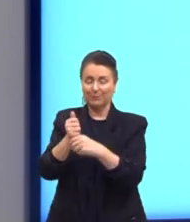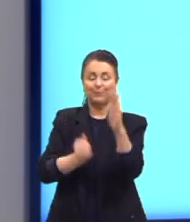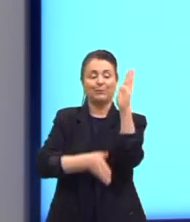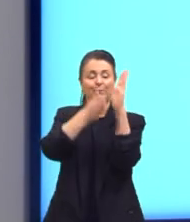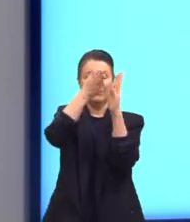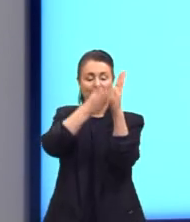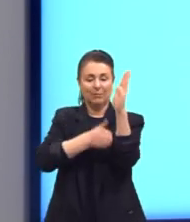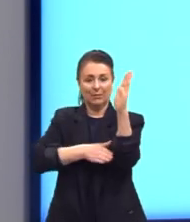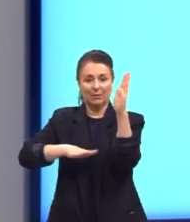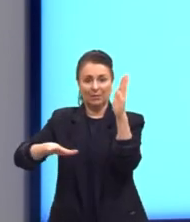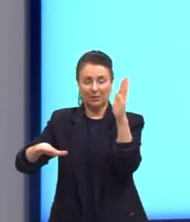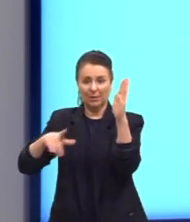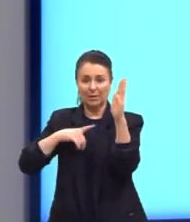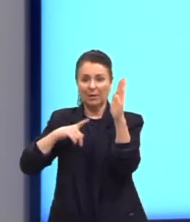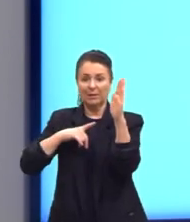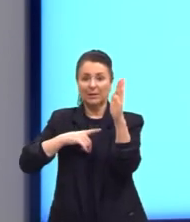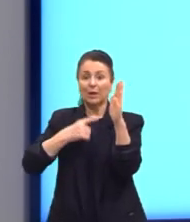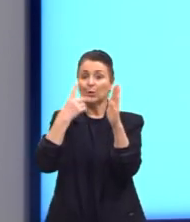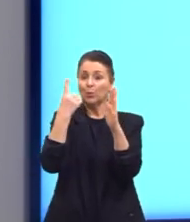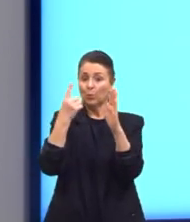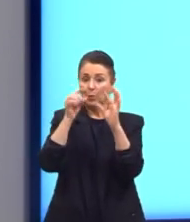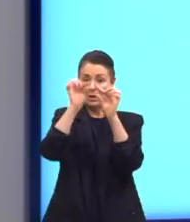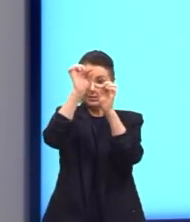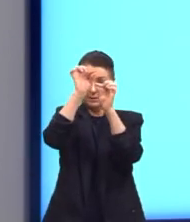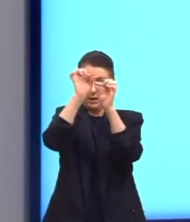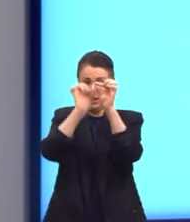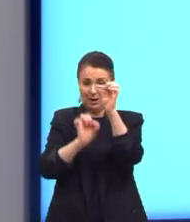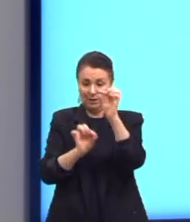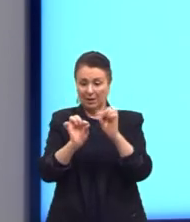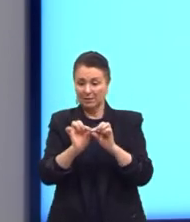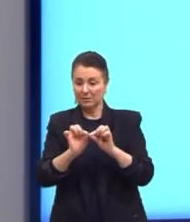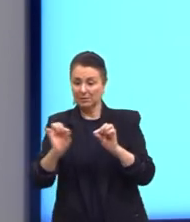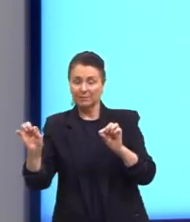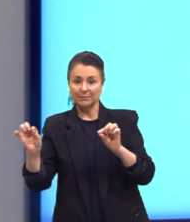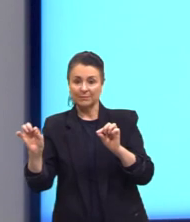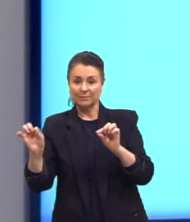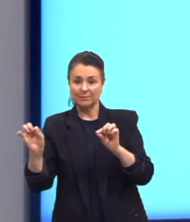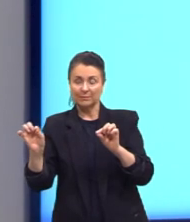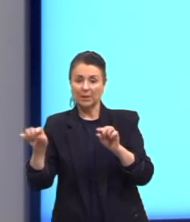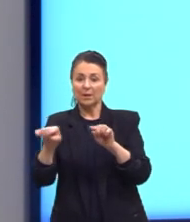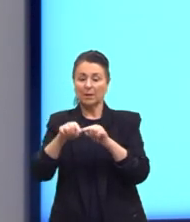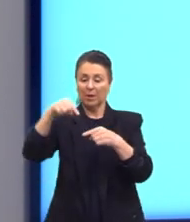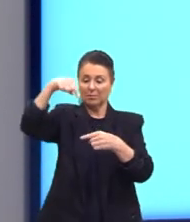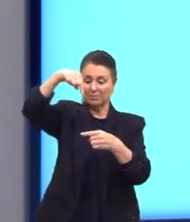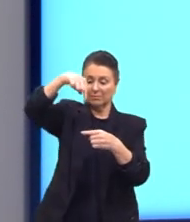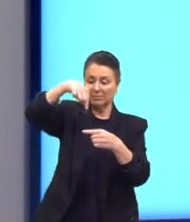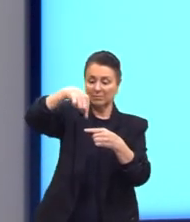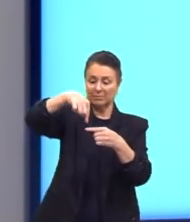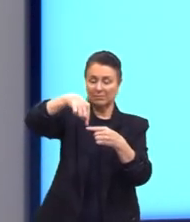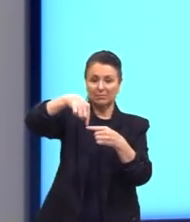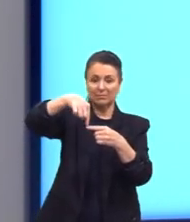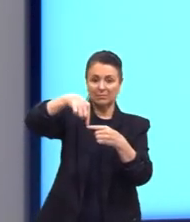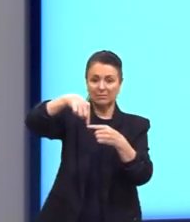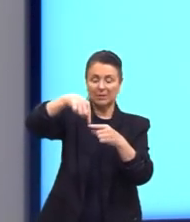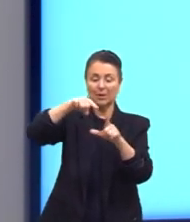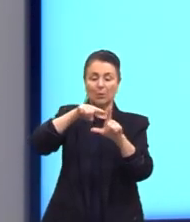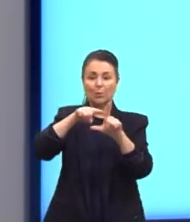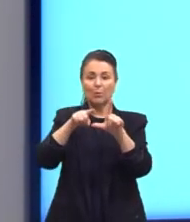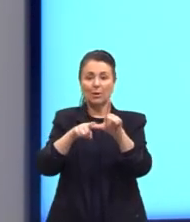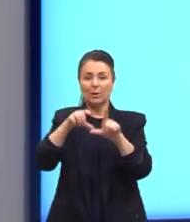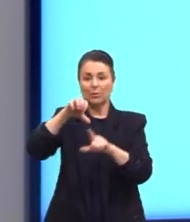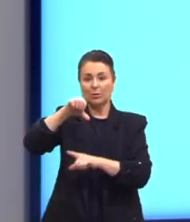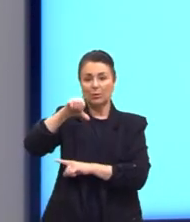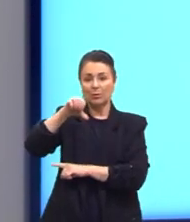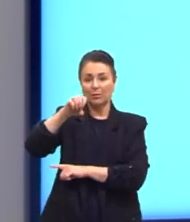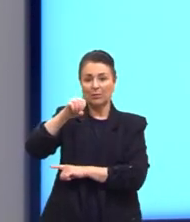cartesiano, ele é formado por duas retas reais e perpendiculares. Então, elas formam ali um ângulo de 90 graus.